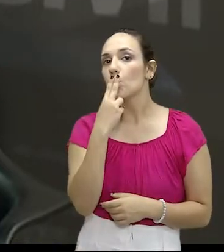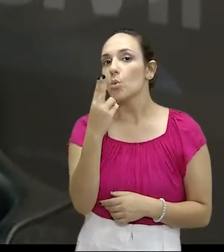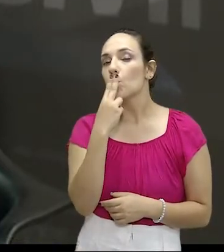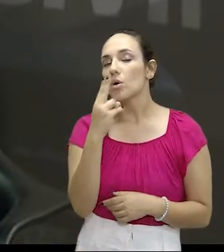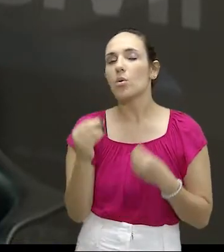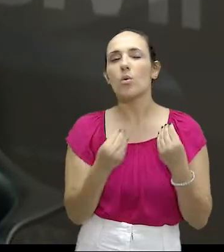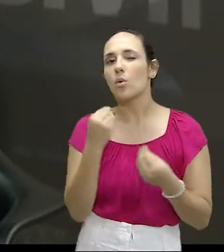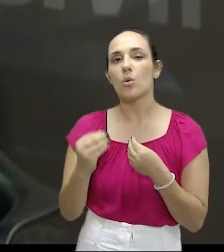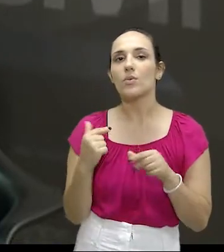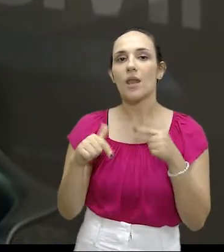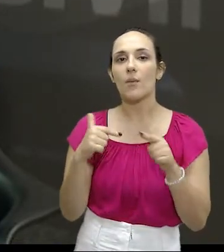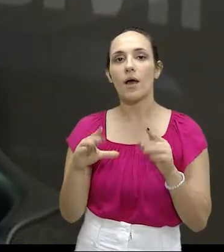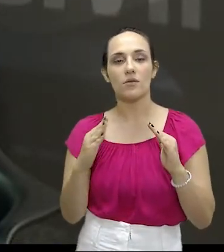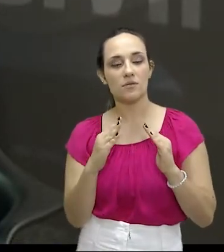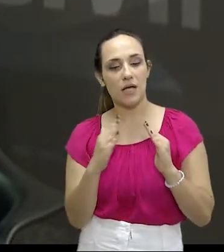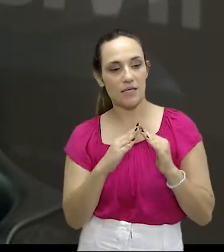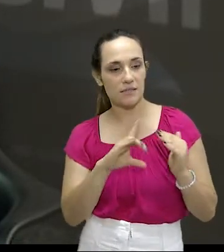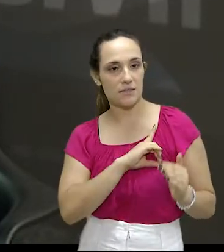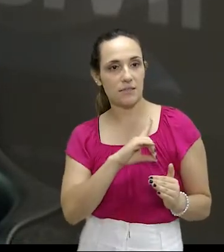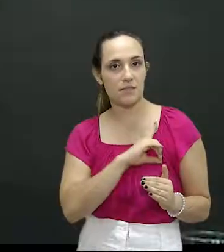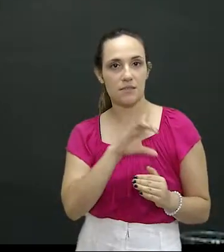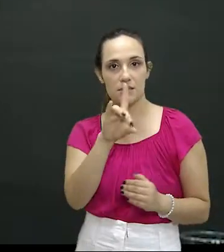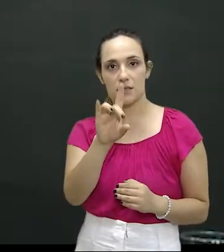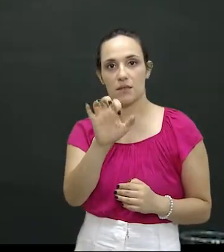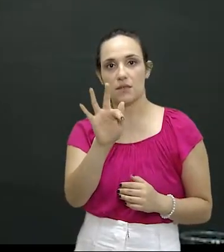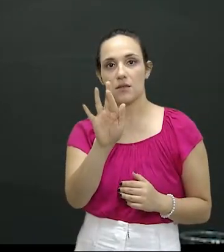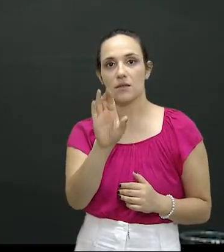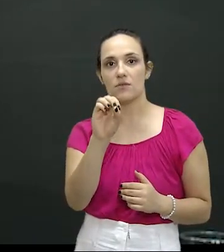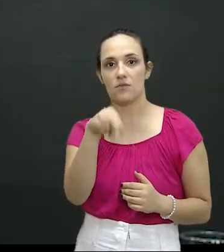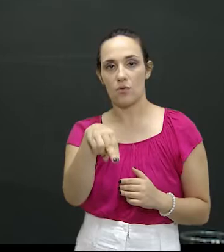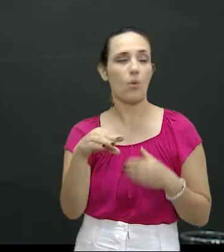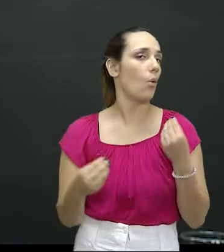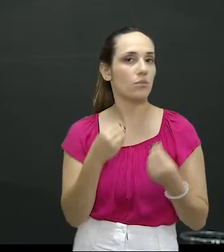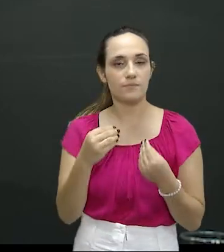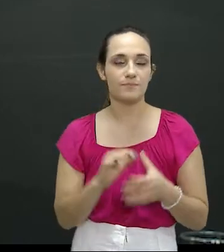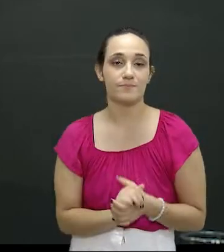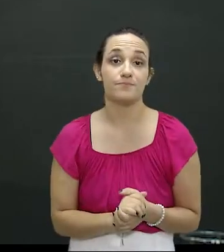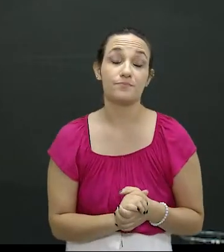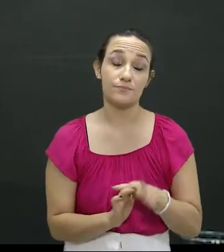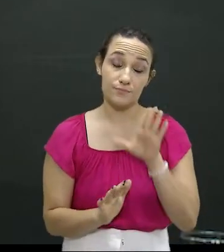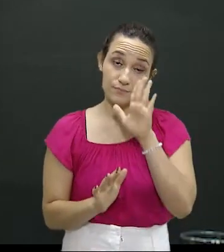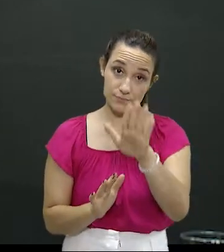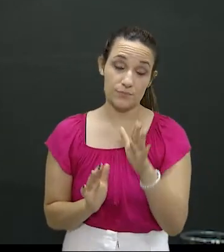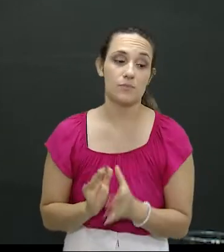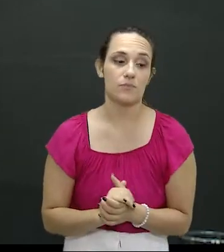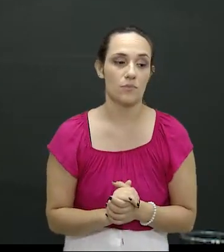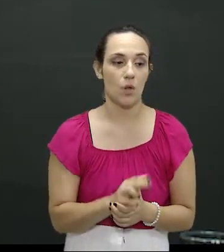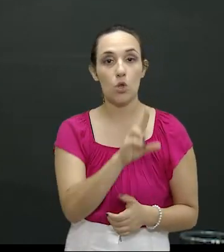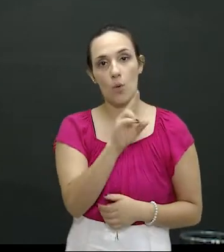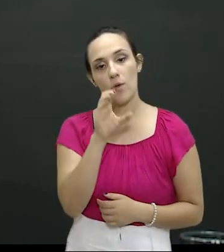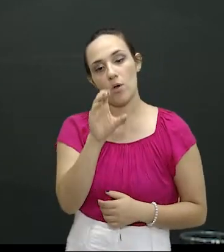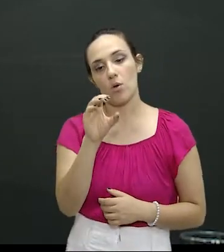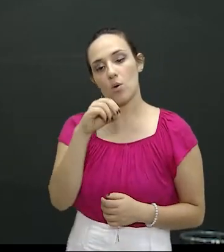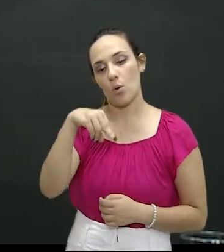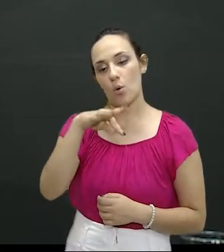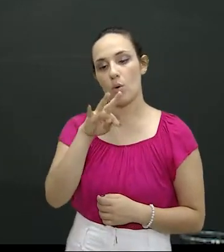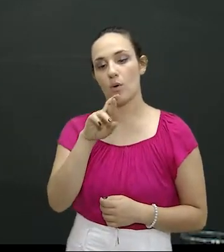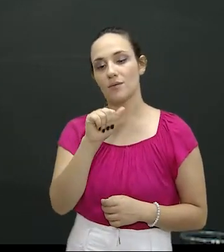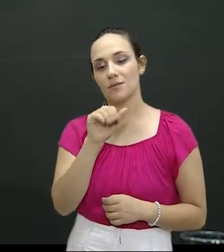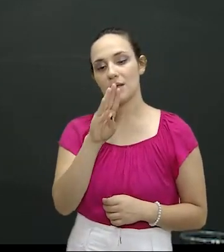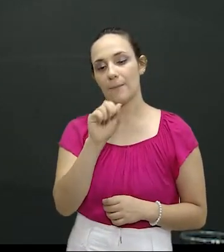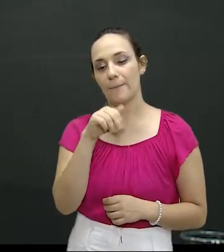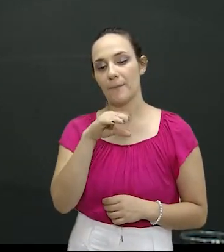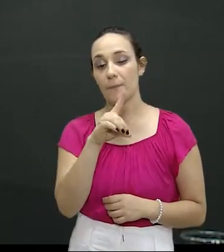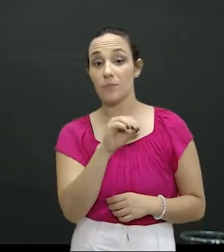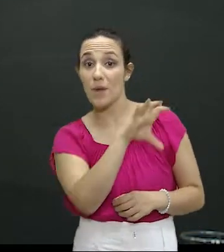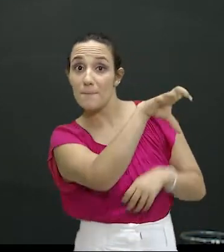atuação da Defron este ano com esse crime? Sim, a Defron, em relação ao contrabando, seria com as mercadorias proibidas, de